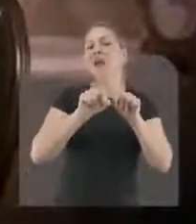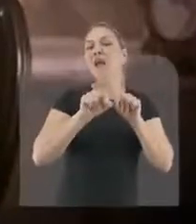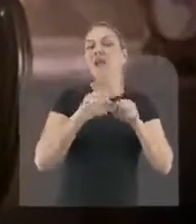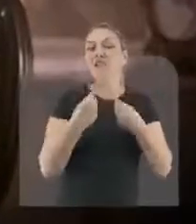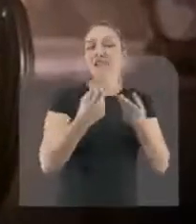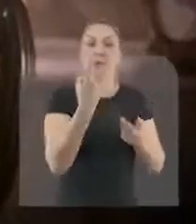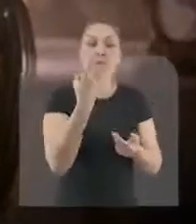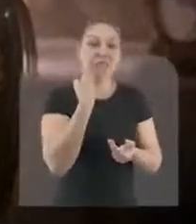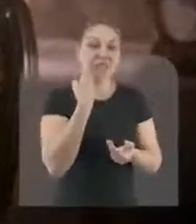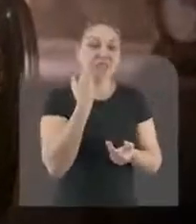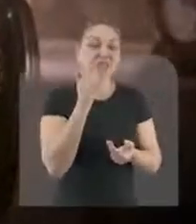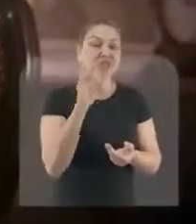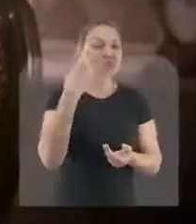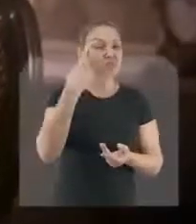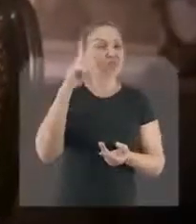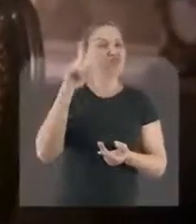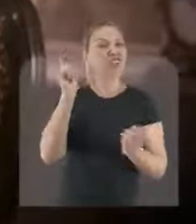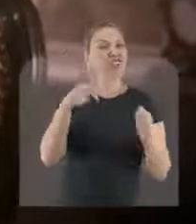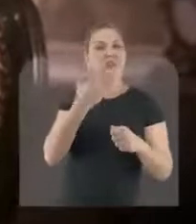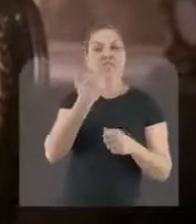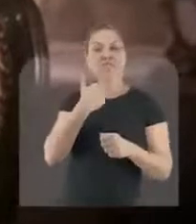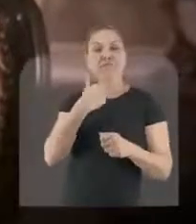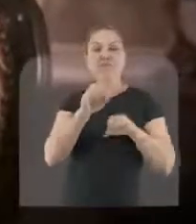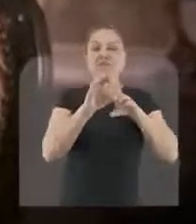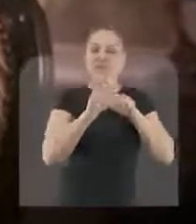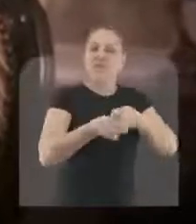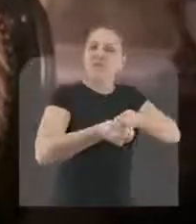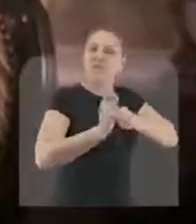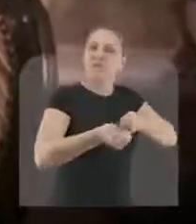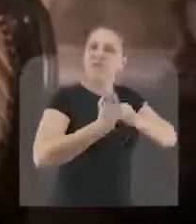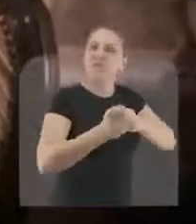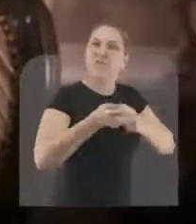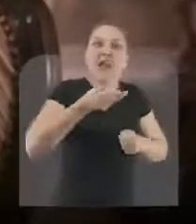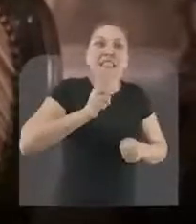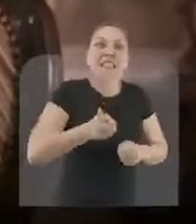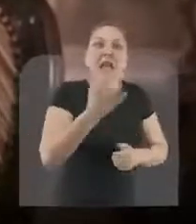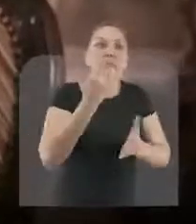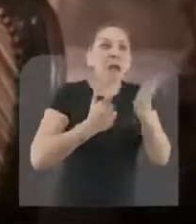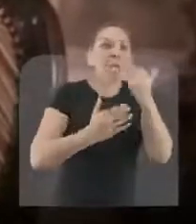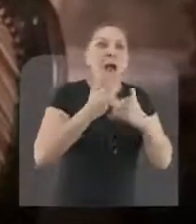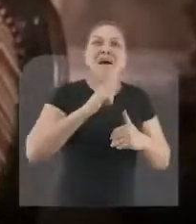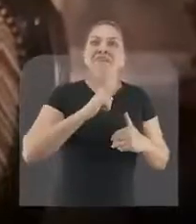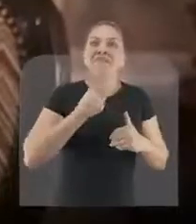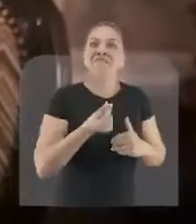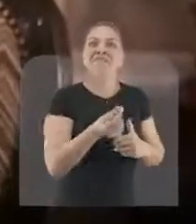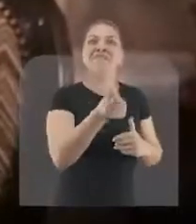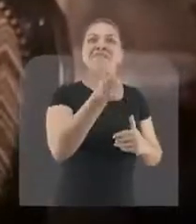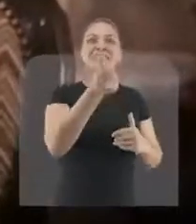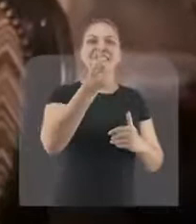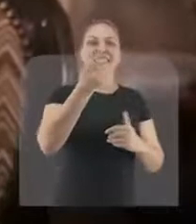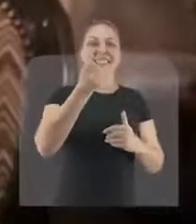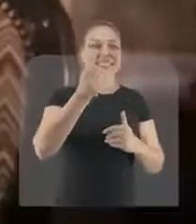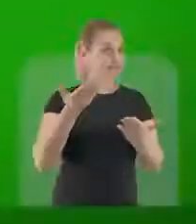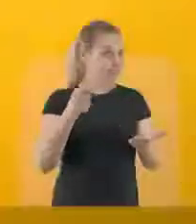Dê ao homem um peixe, ele se alimentará por um dia. Ensine um homem a pescar, ele se alimentará por